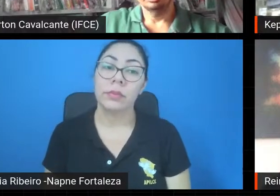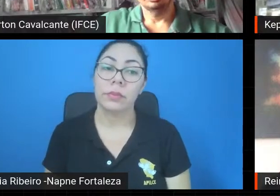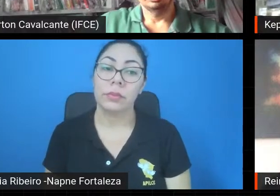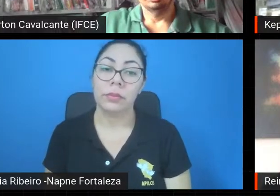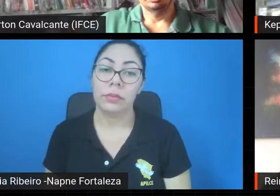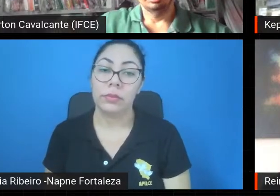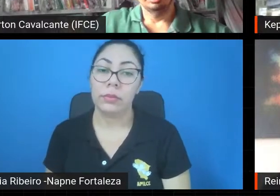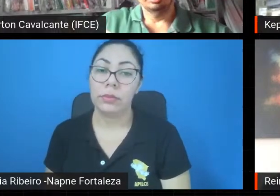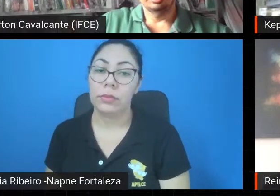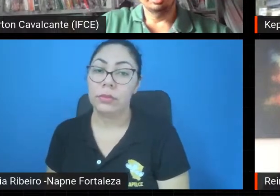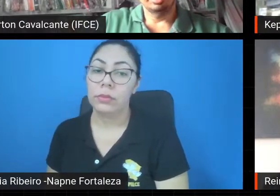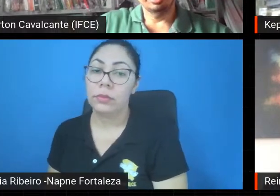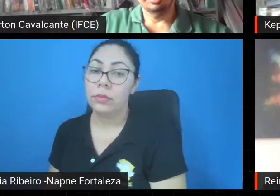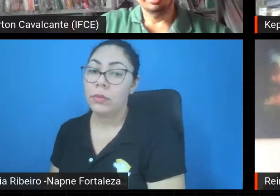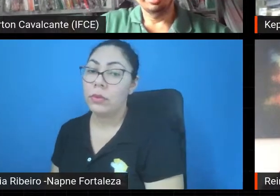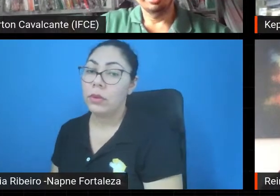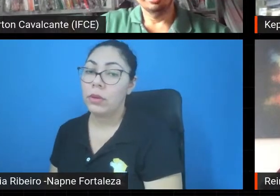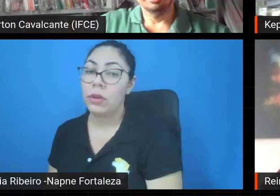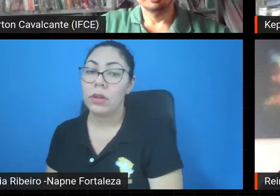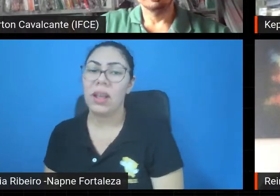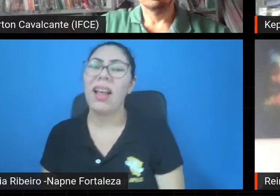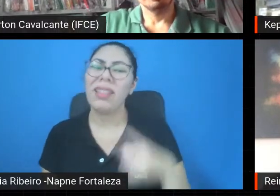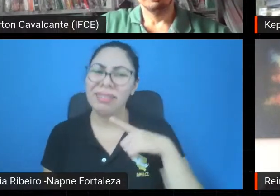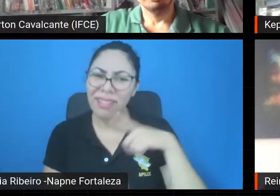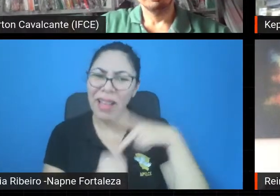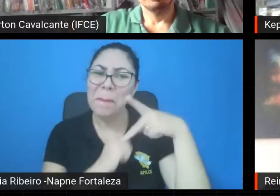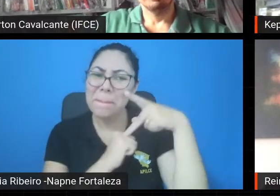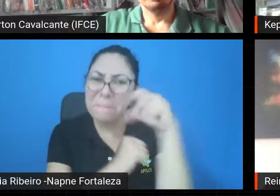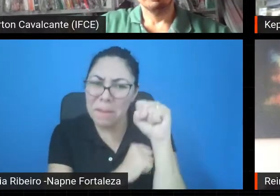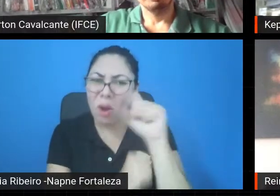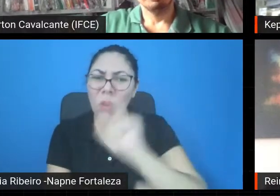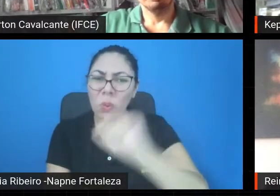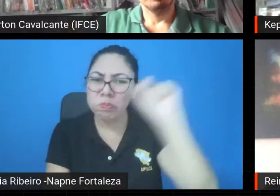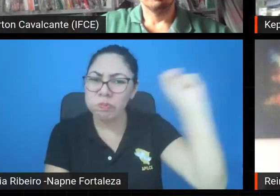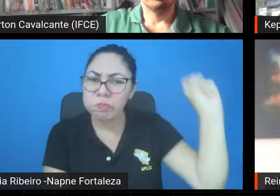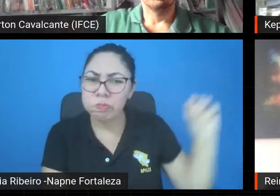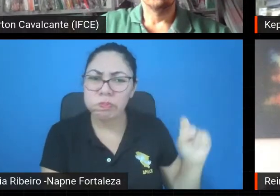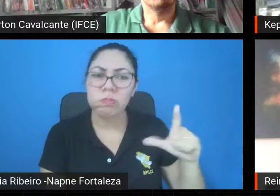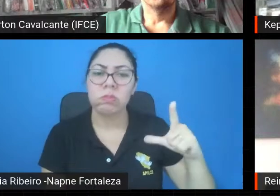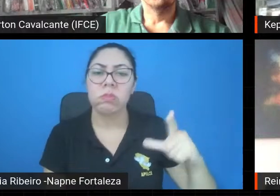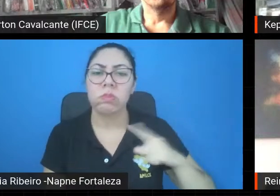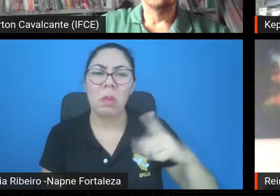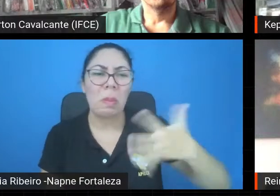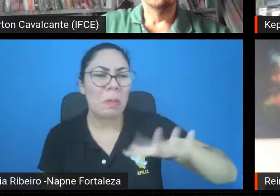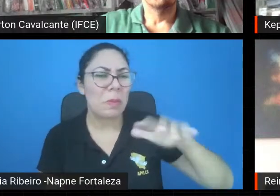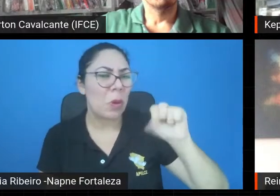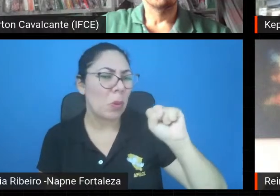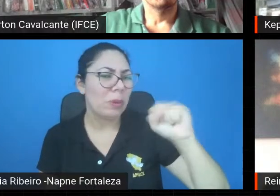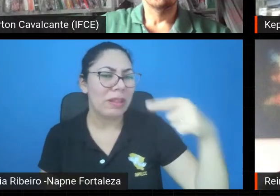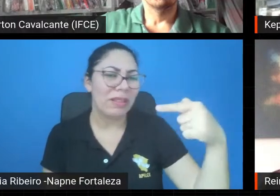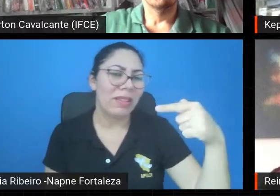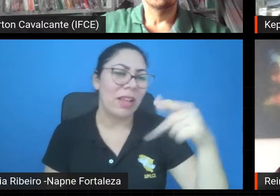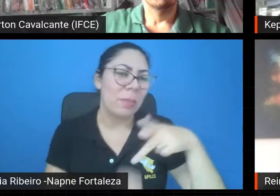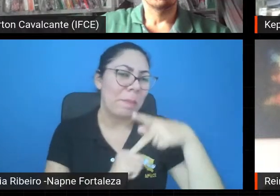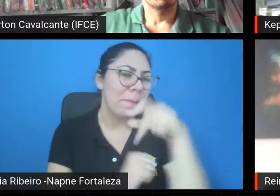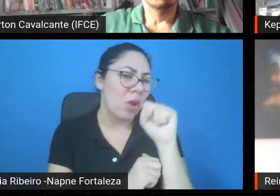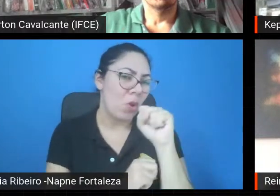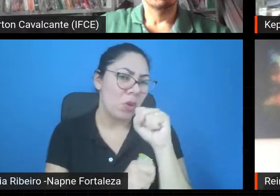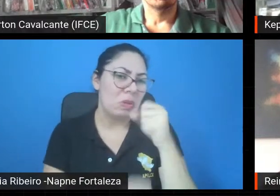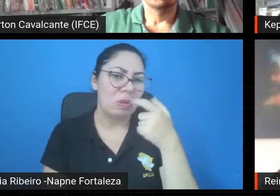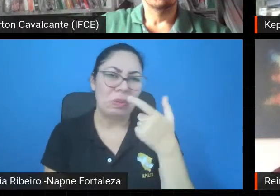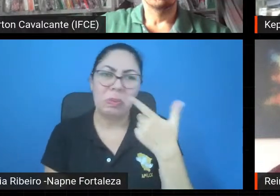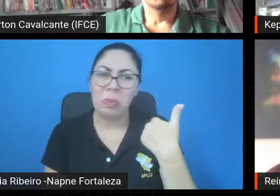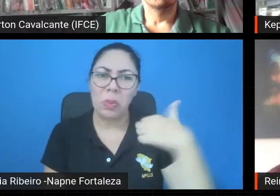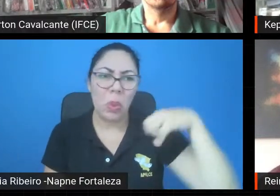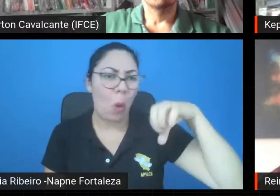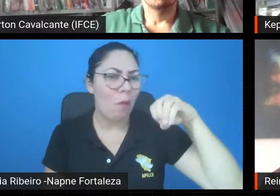Ui, rapaz, tem um bocado de pós-graduações no Brasil. Tem, são cerca de 87 ou 90 alguma coisa, se eu não me